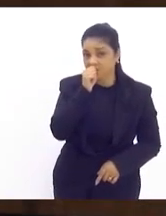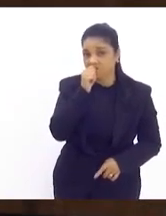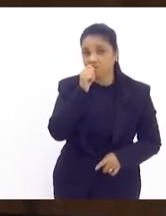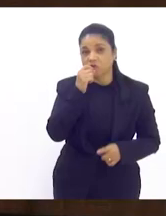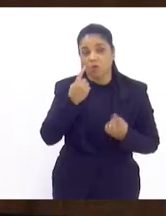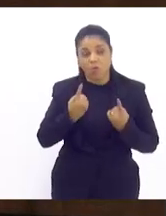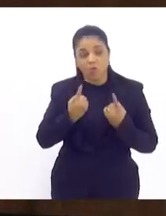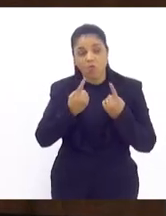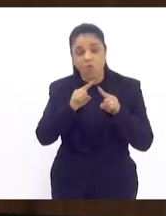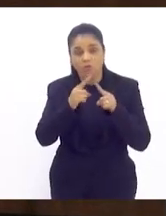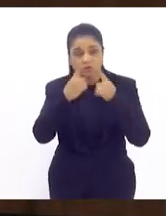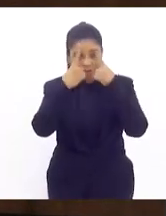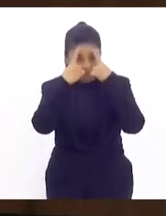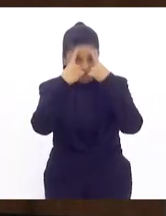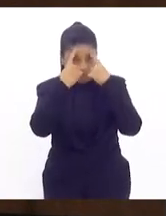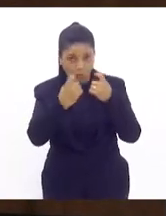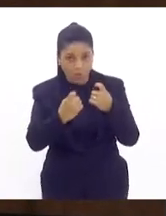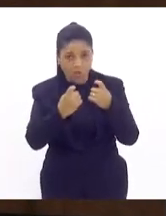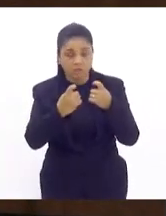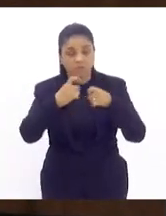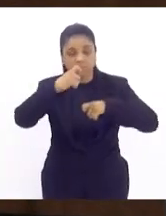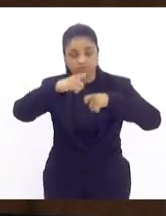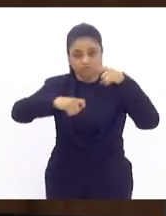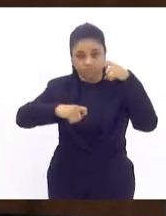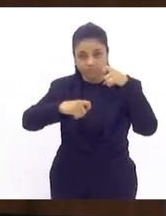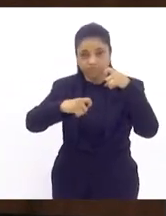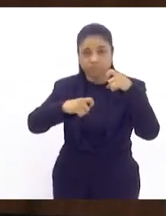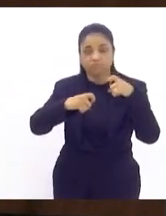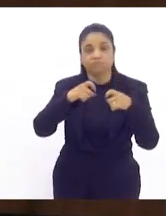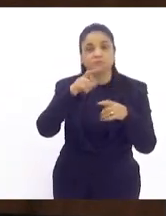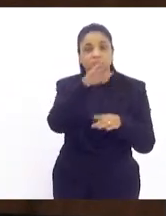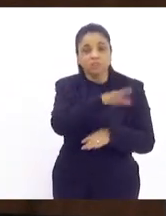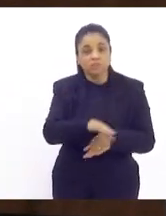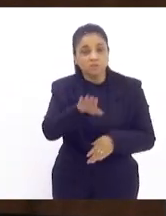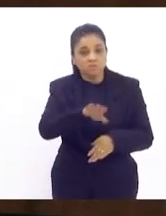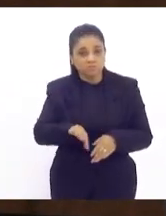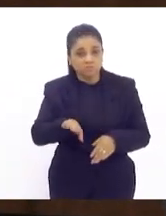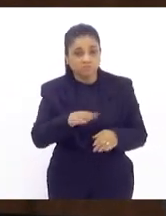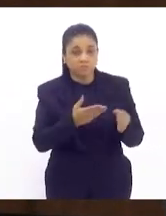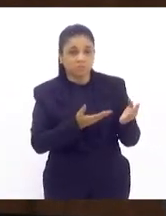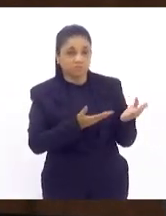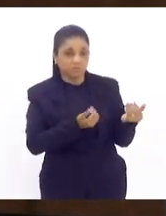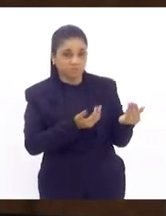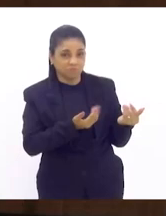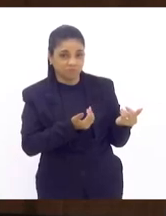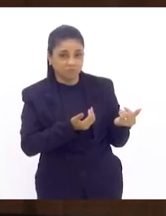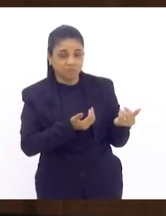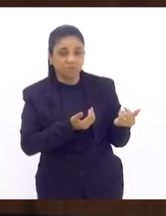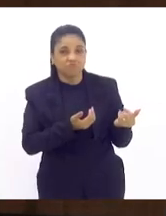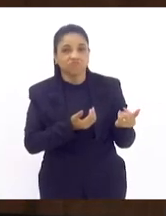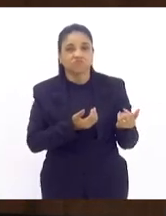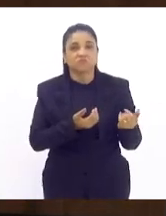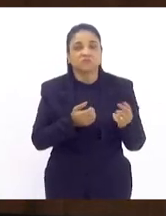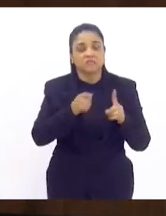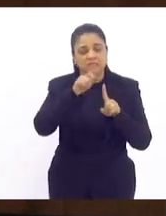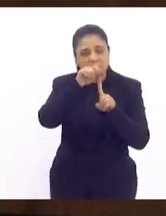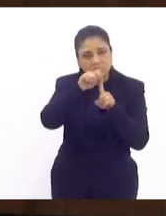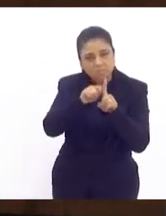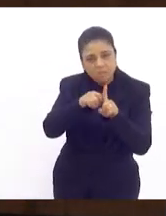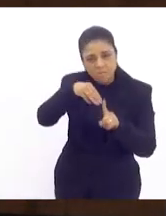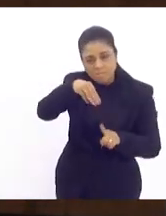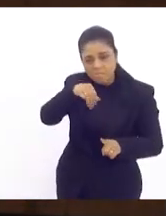exploração sexual de criança e adolescente e em alusão a esse mês tão importante de combate